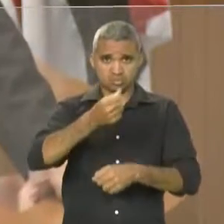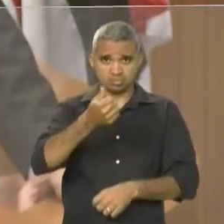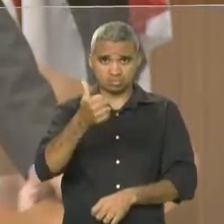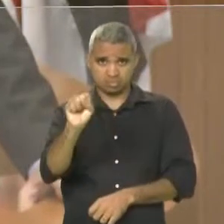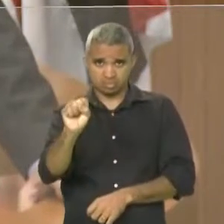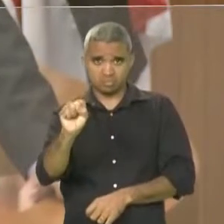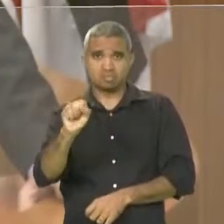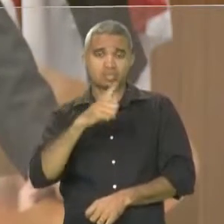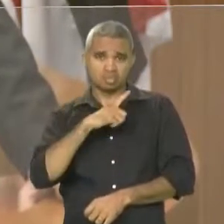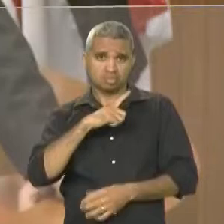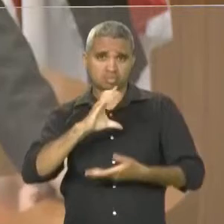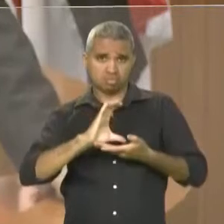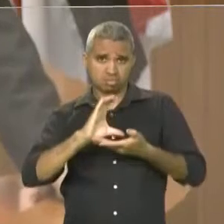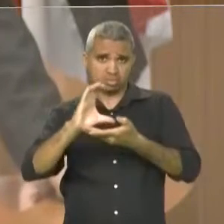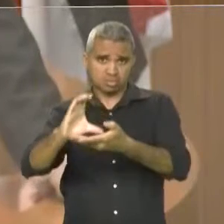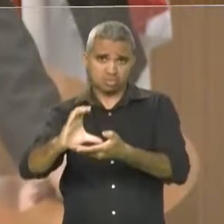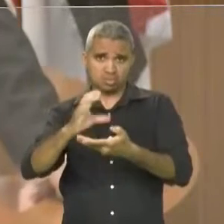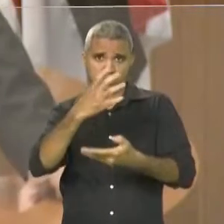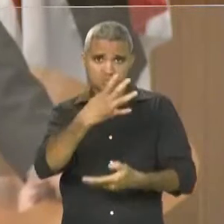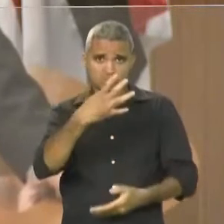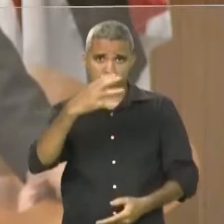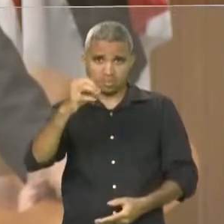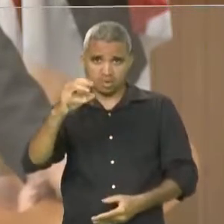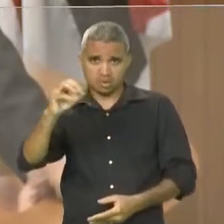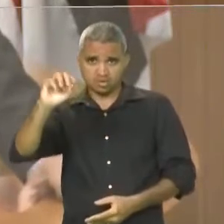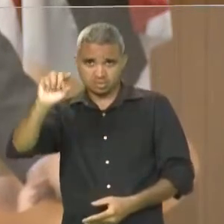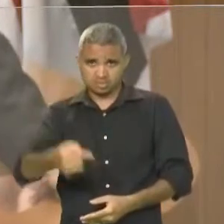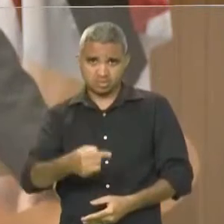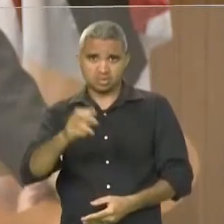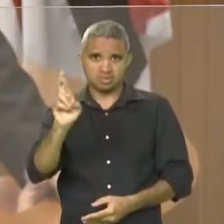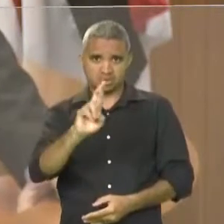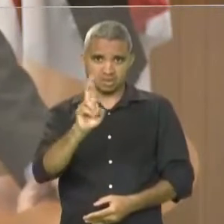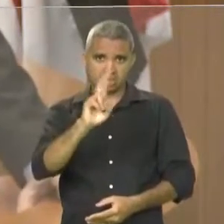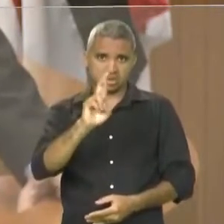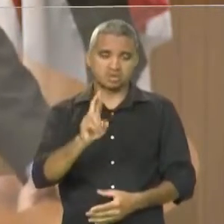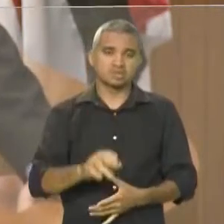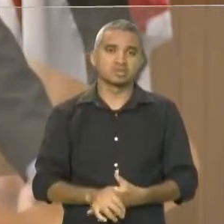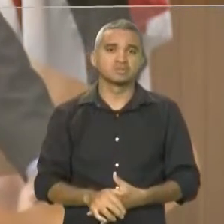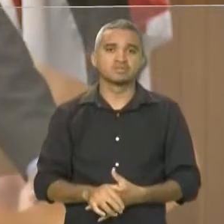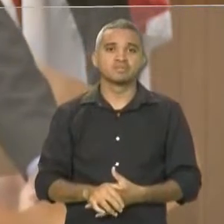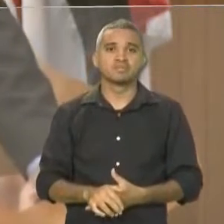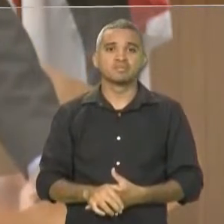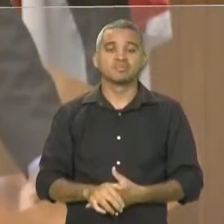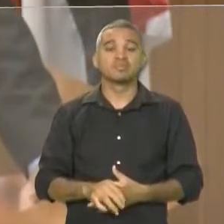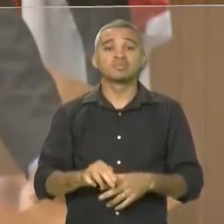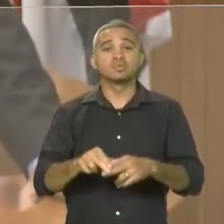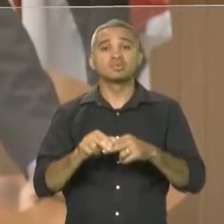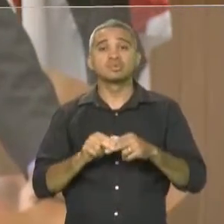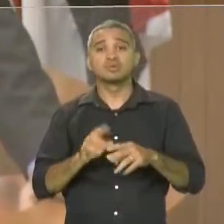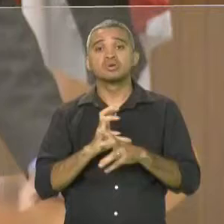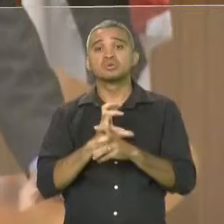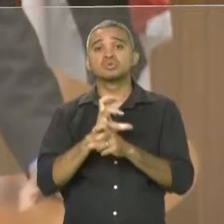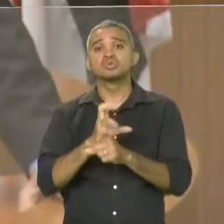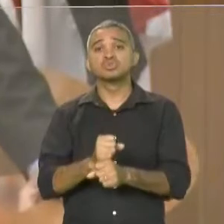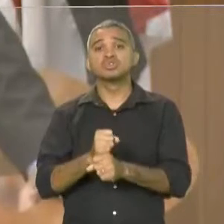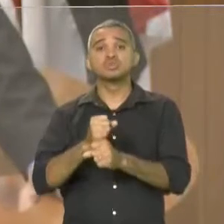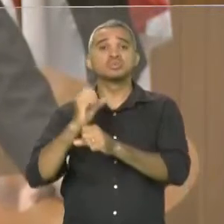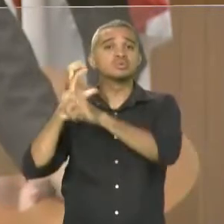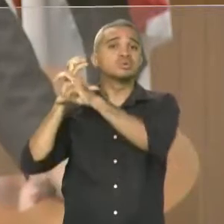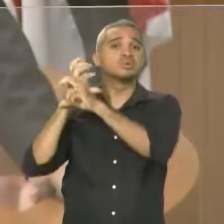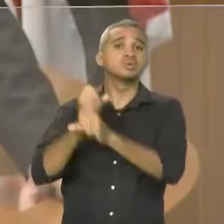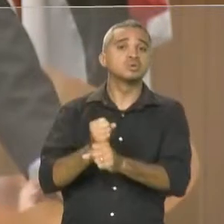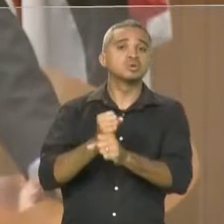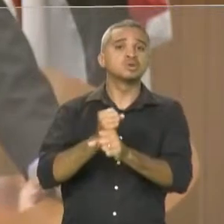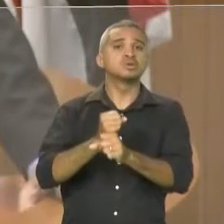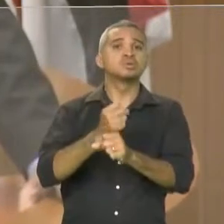400 mil ao final do mandato que exerço será R 1 milhão de reais somente em Vale Livro